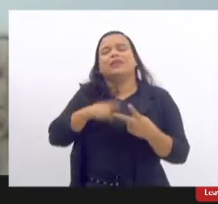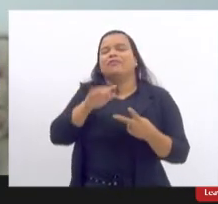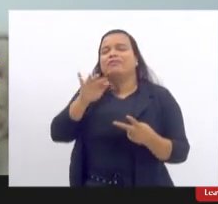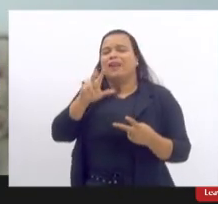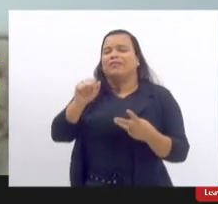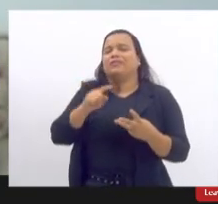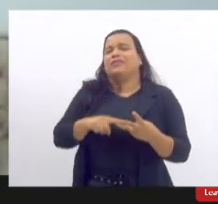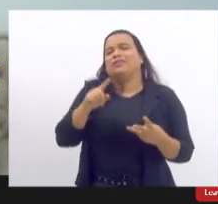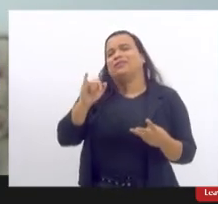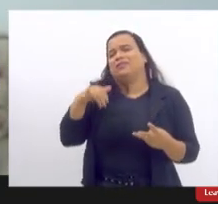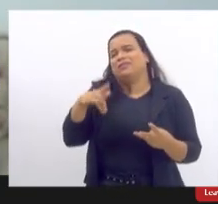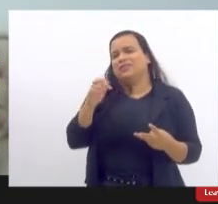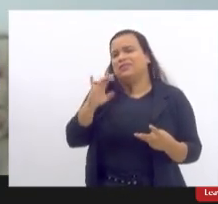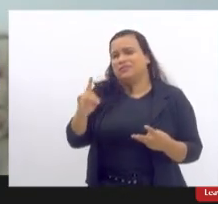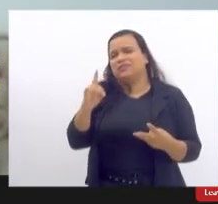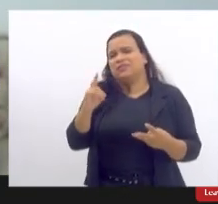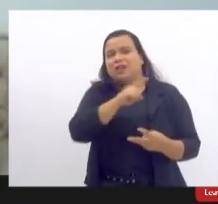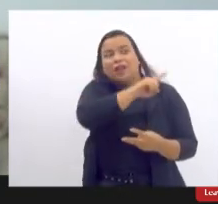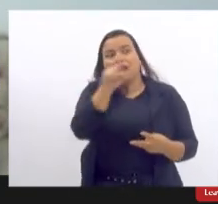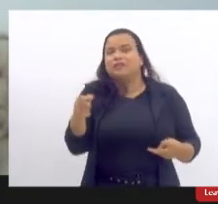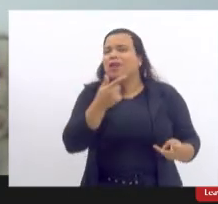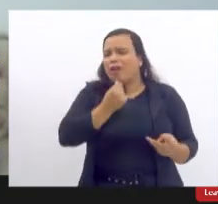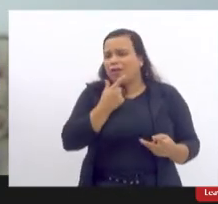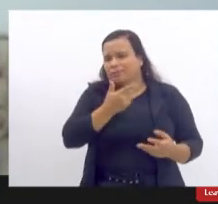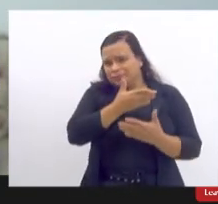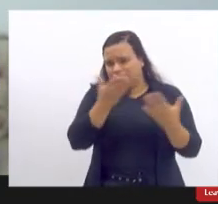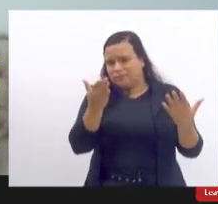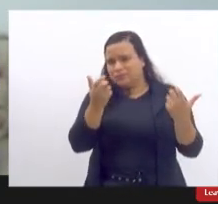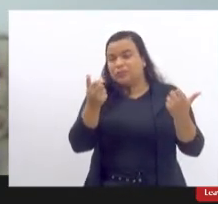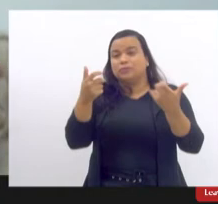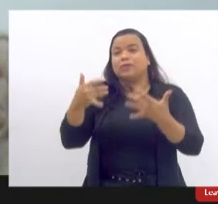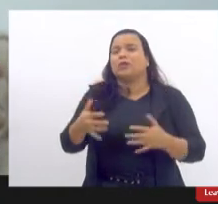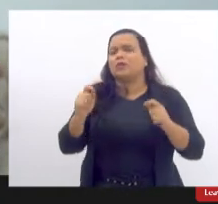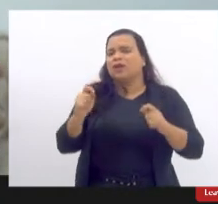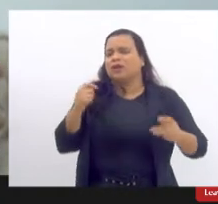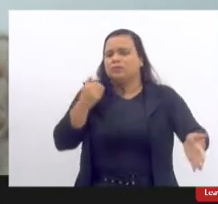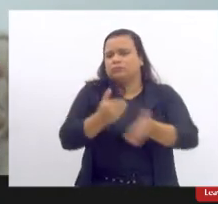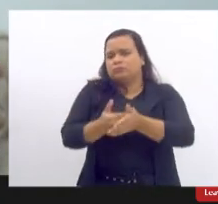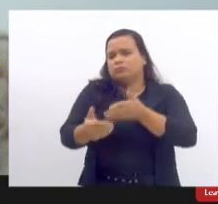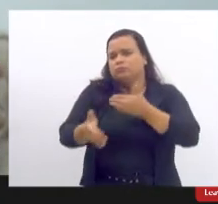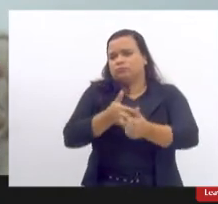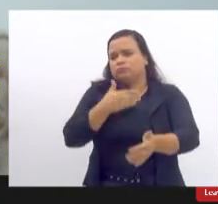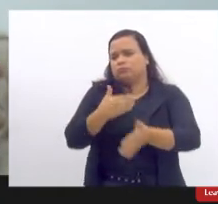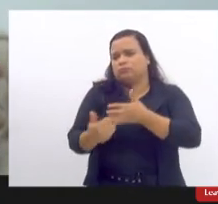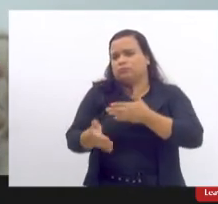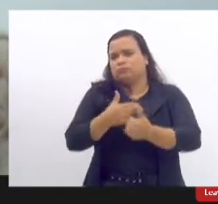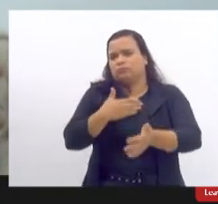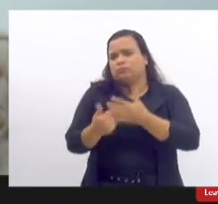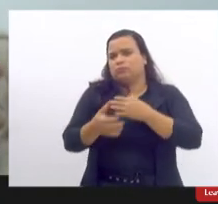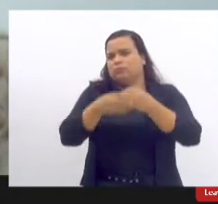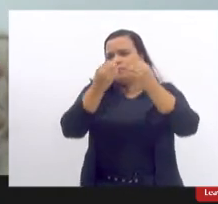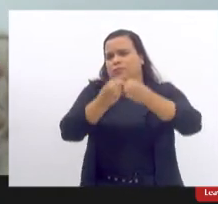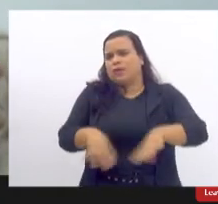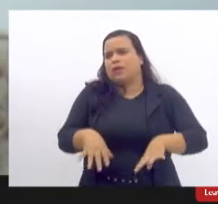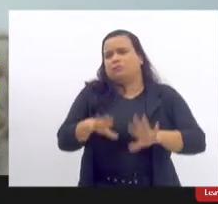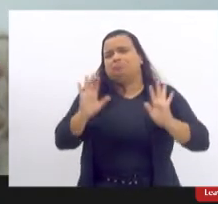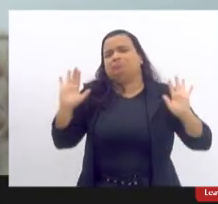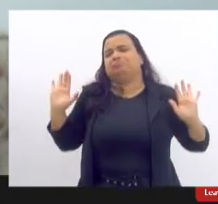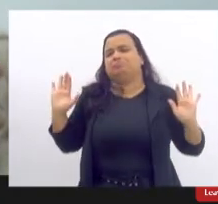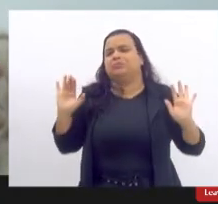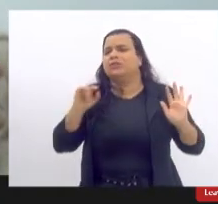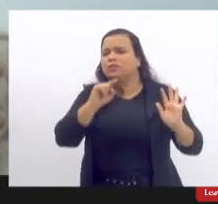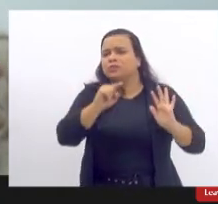o que está sendo dito é o seguinte não interessa quais são os agravos você banaliza os riscos